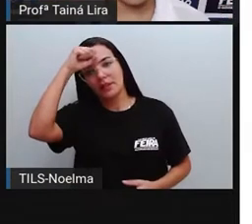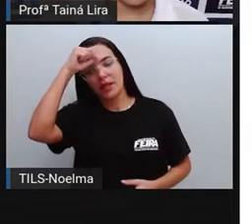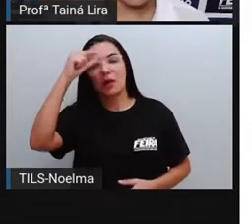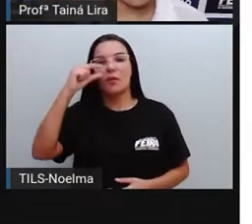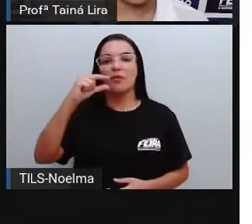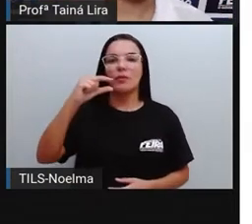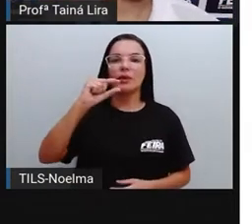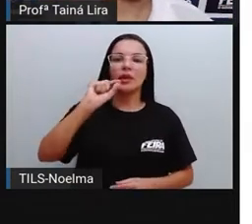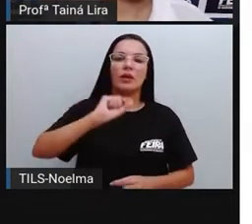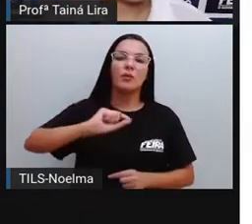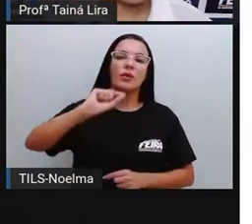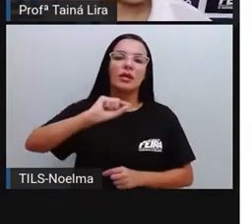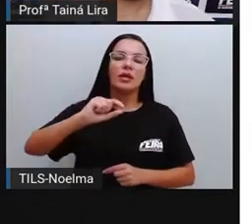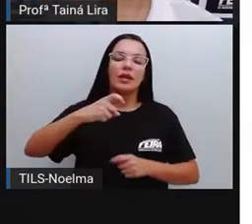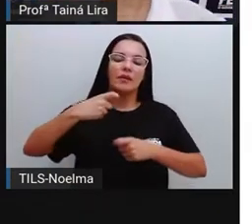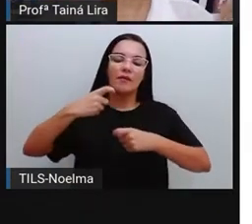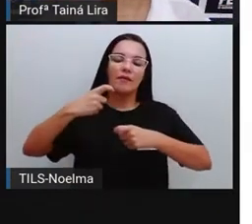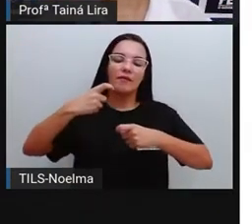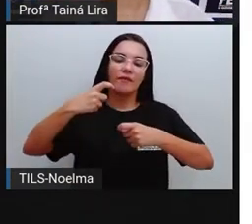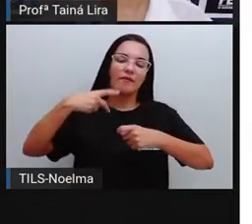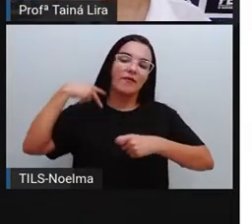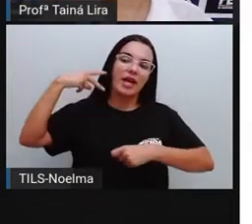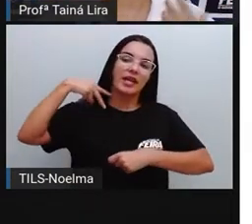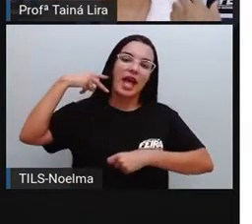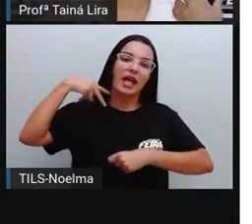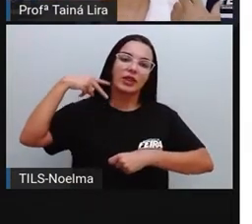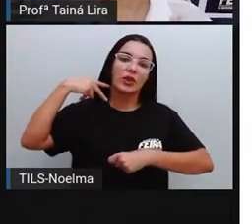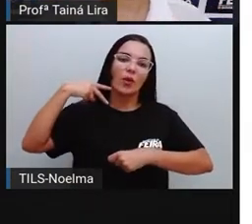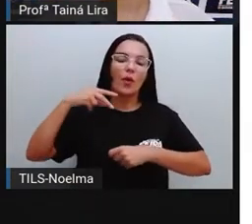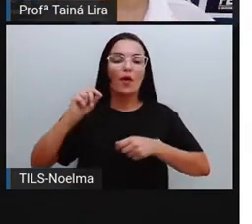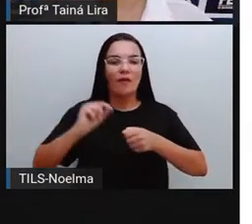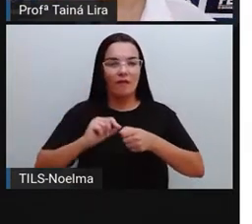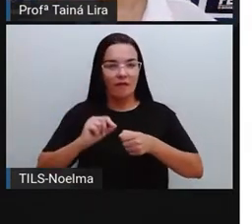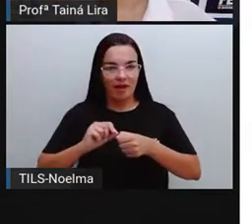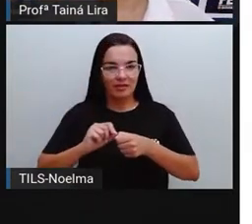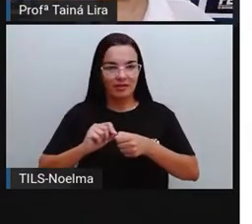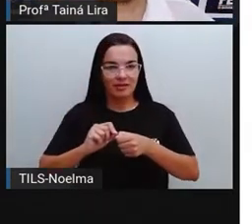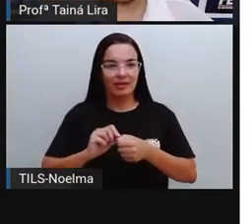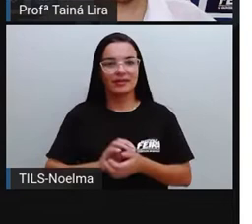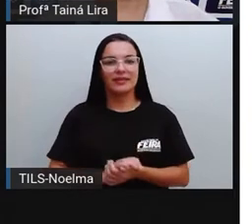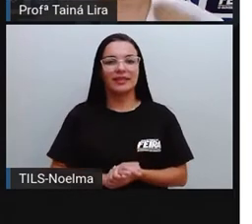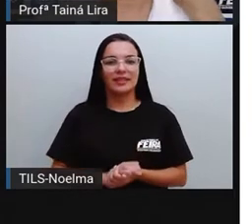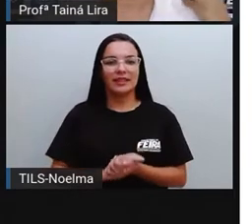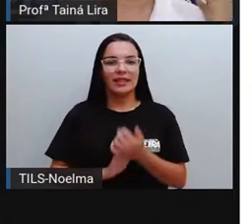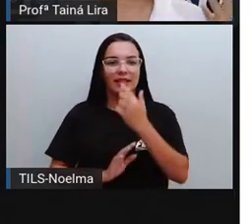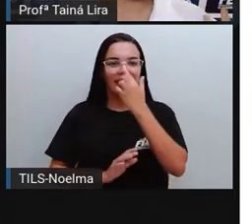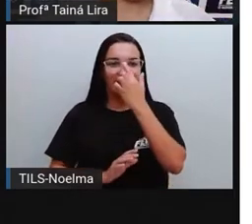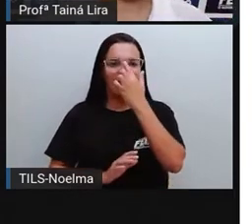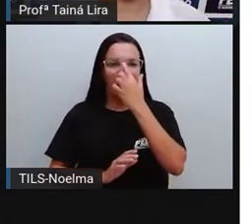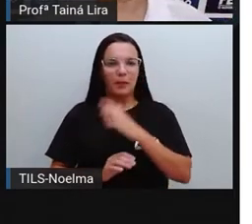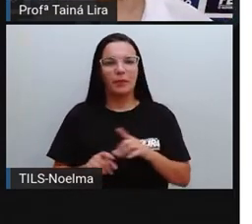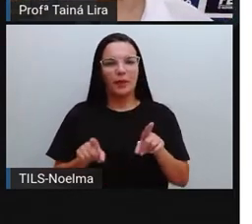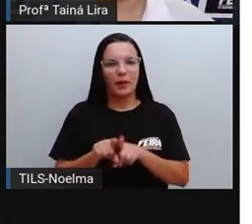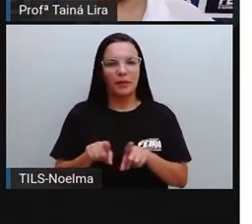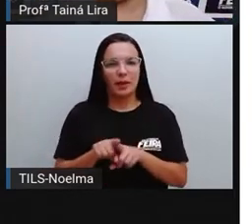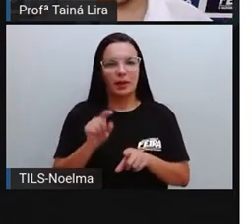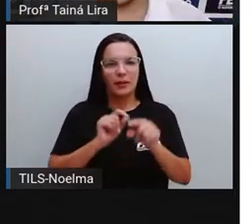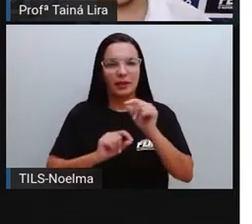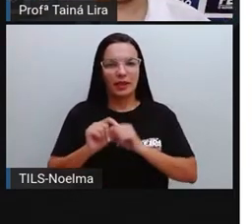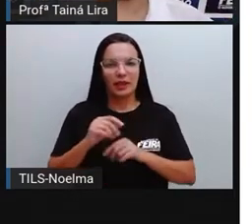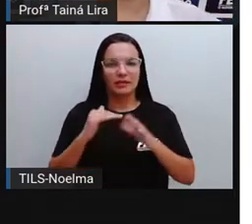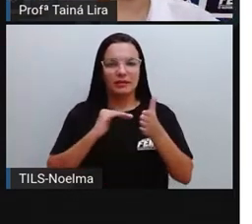dos vereadores. Então, a gente já falou aí sobre a função, né, do prefeito, do vice-prefeito, dos